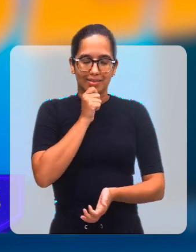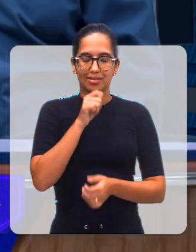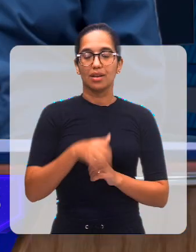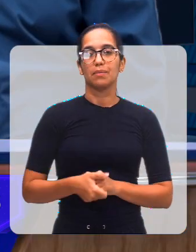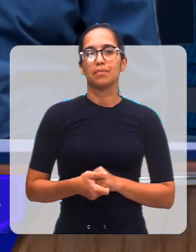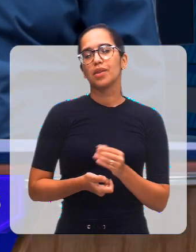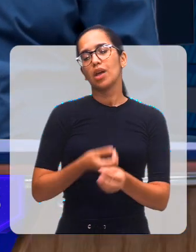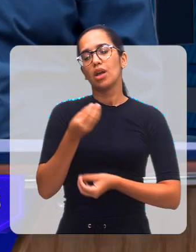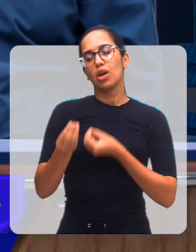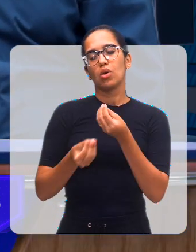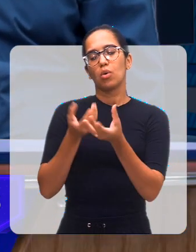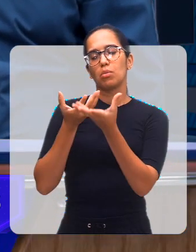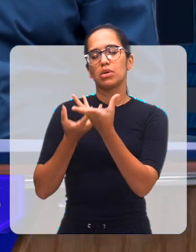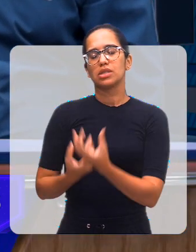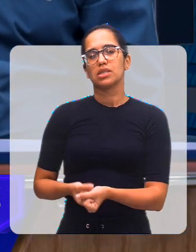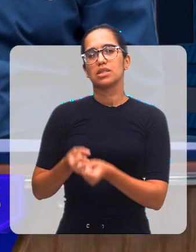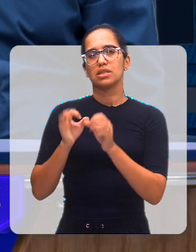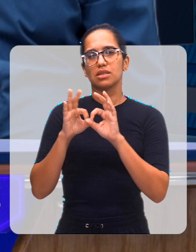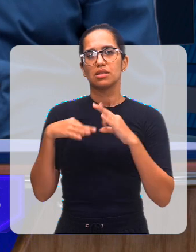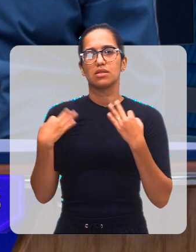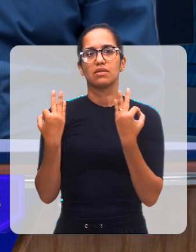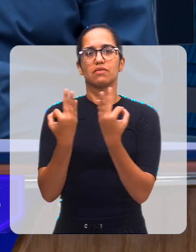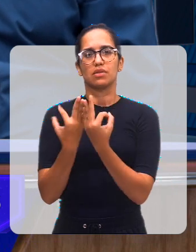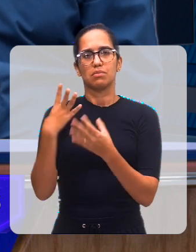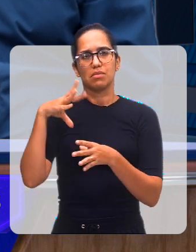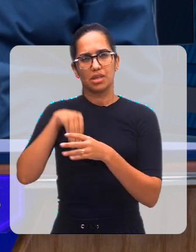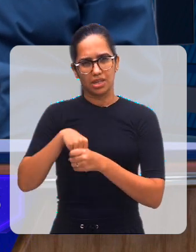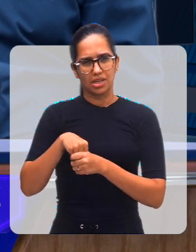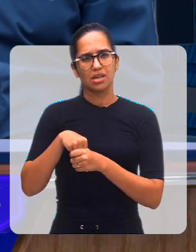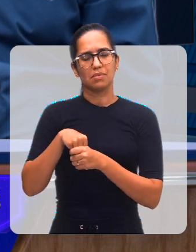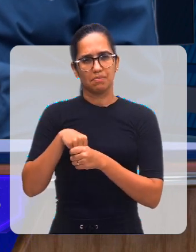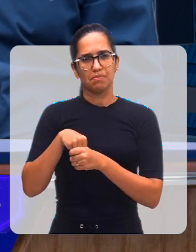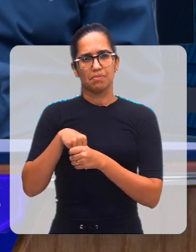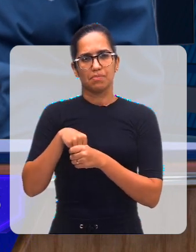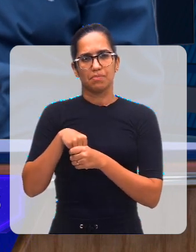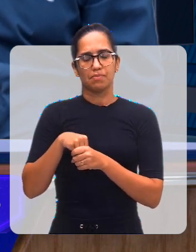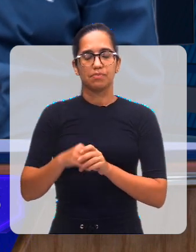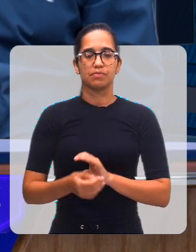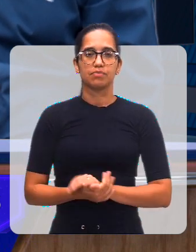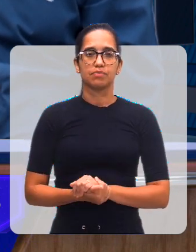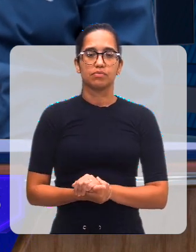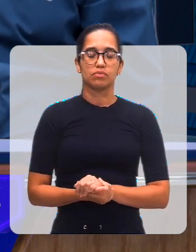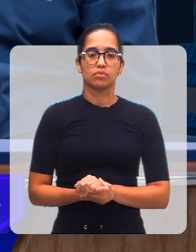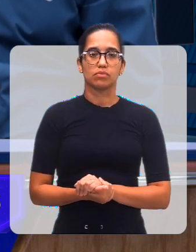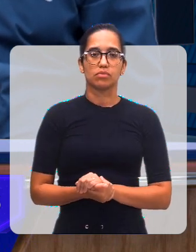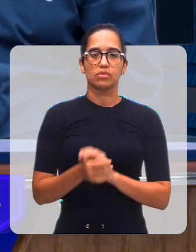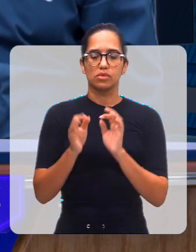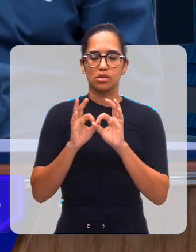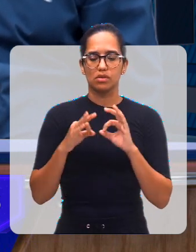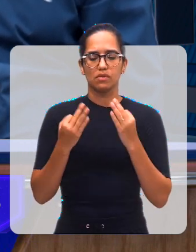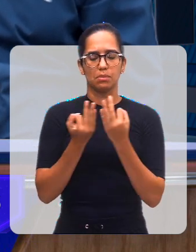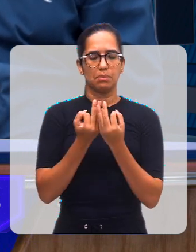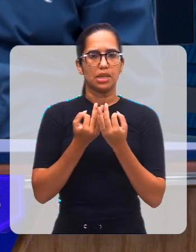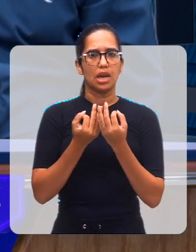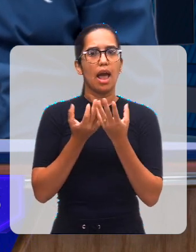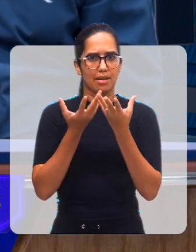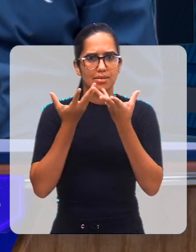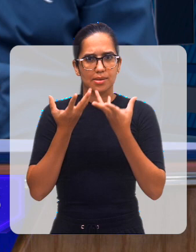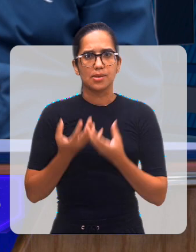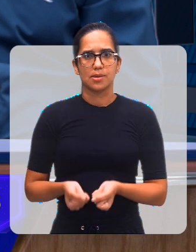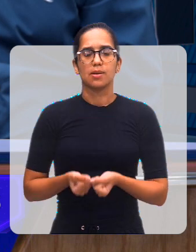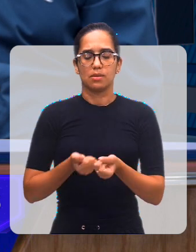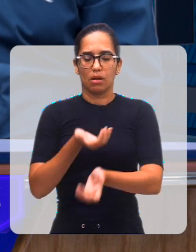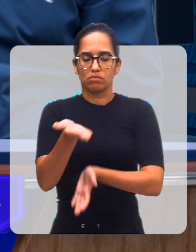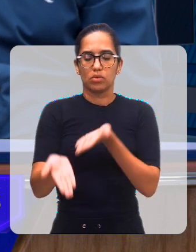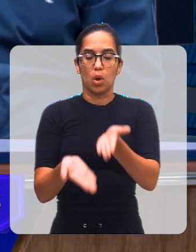aceitação desse atendimento por parte da família, como é que é? A aceitação é